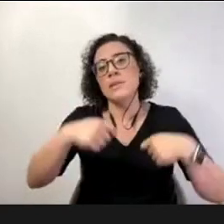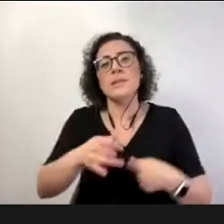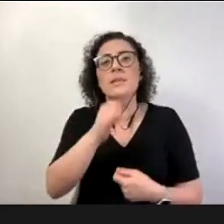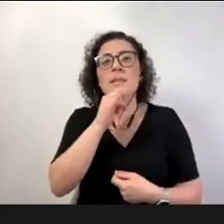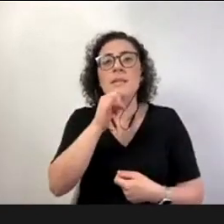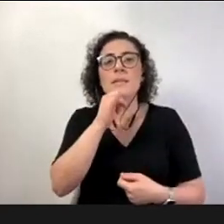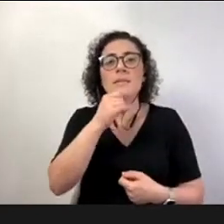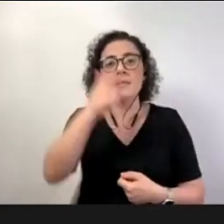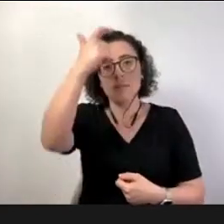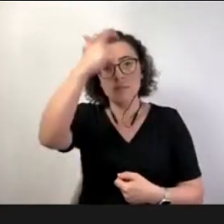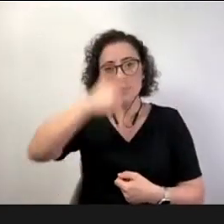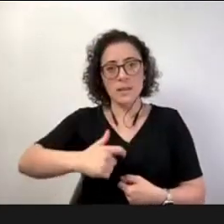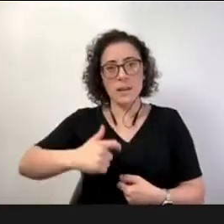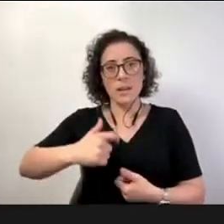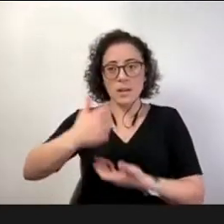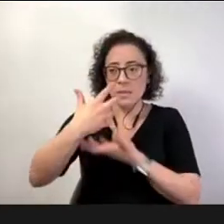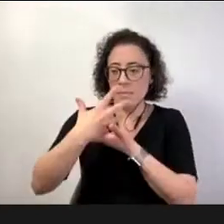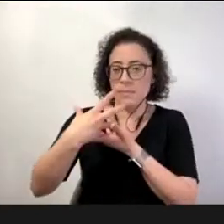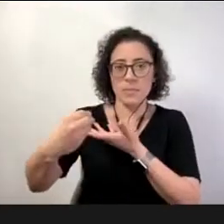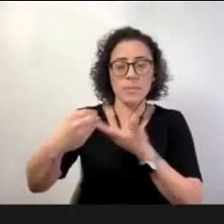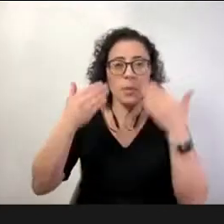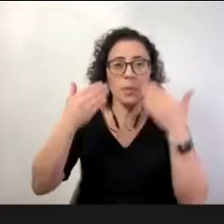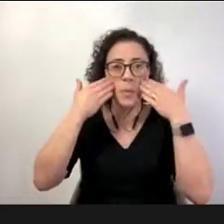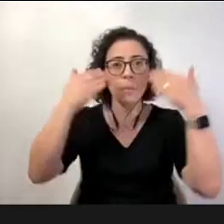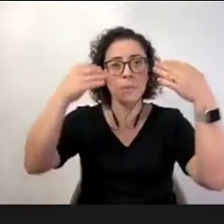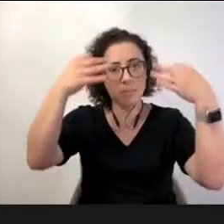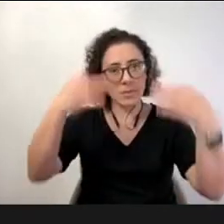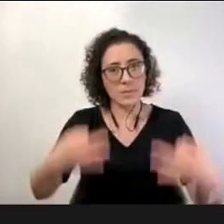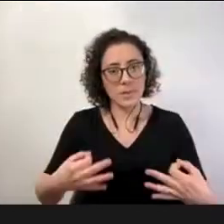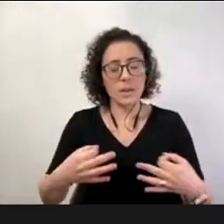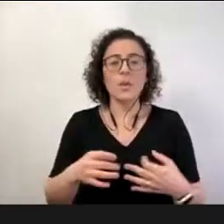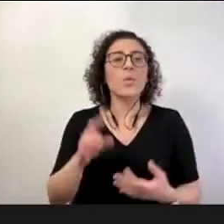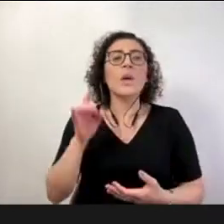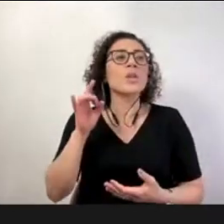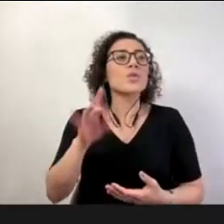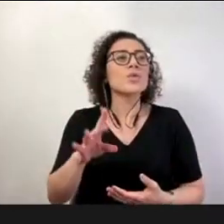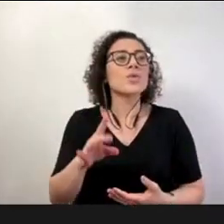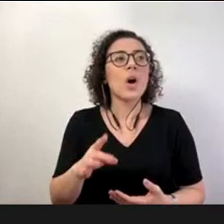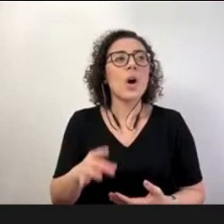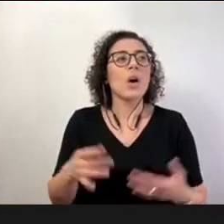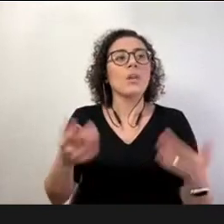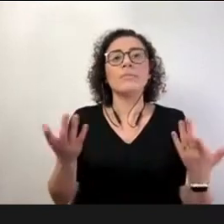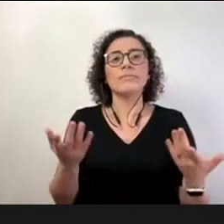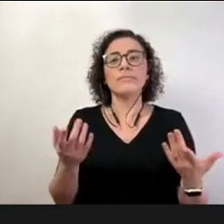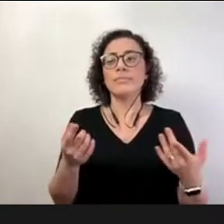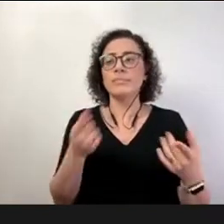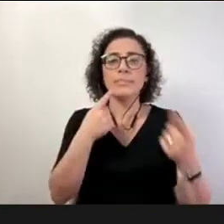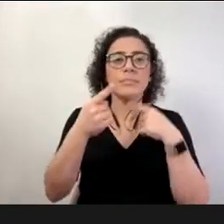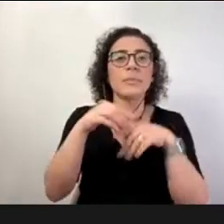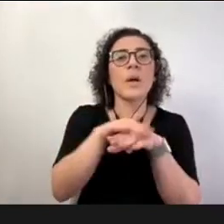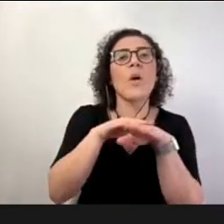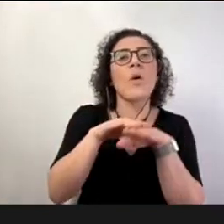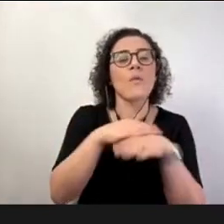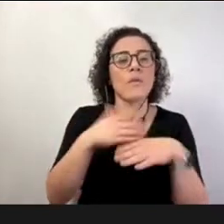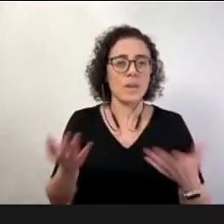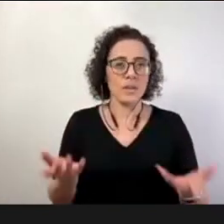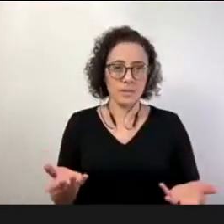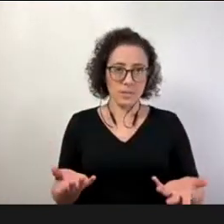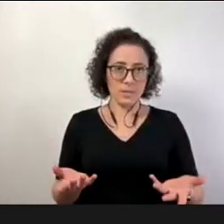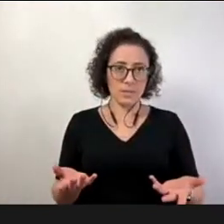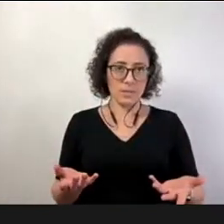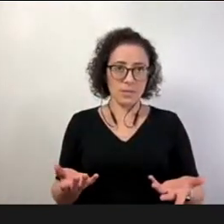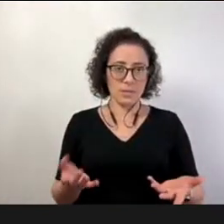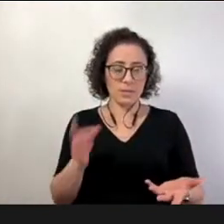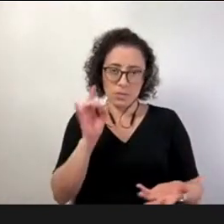que isso aconteça no cotidiano da unidade não numa reunião e não numa conversa e não num treinamento e não numa capacitação né